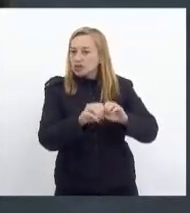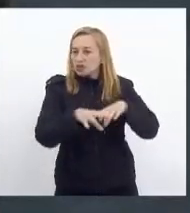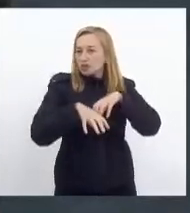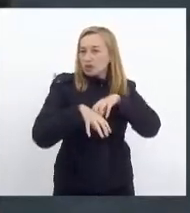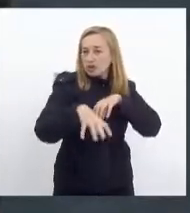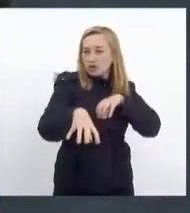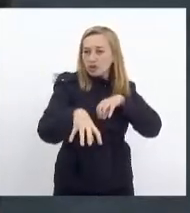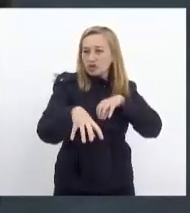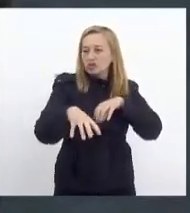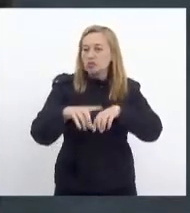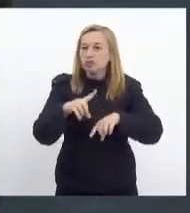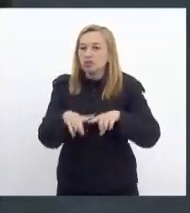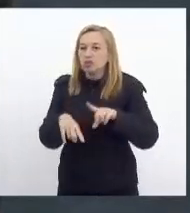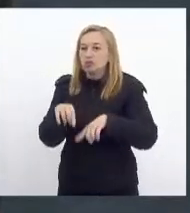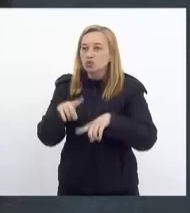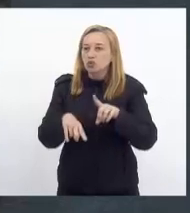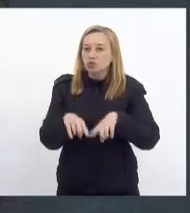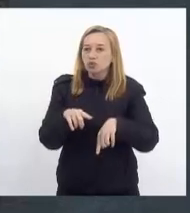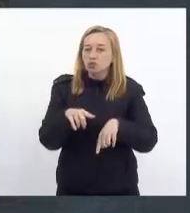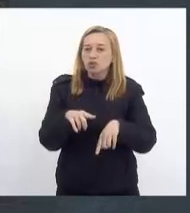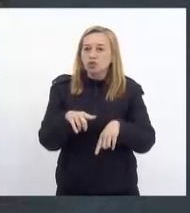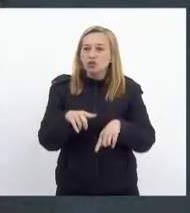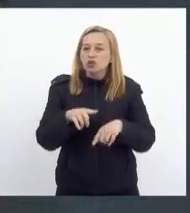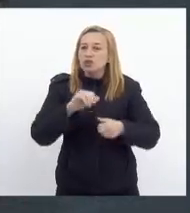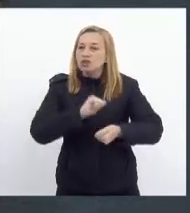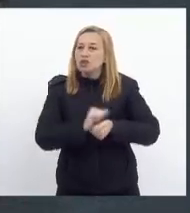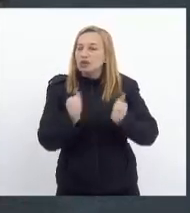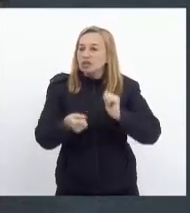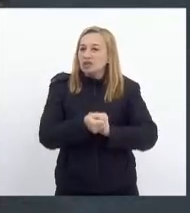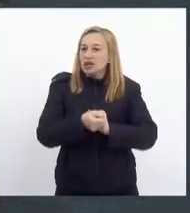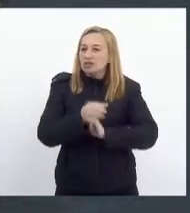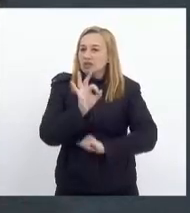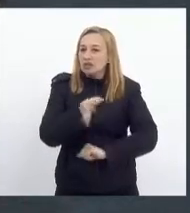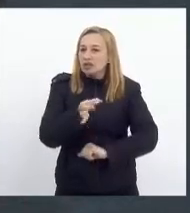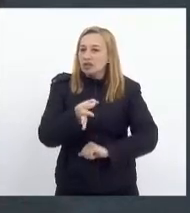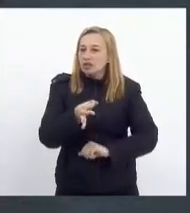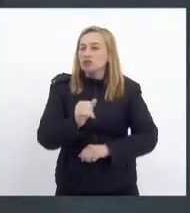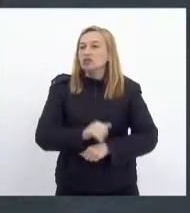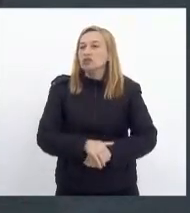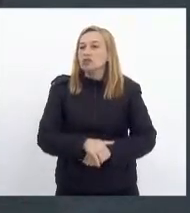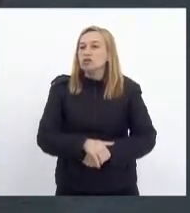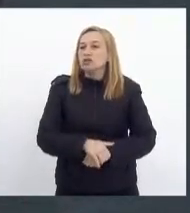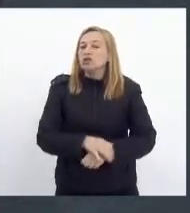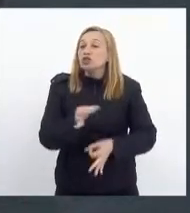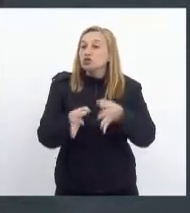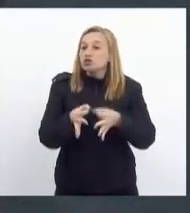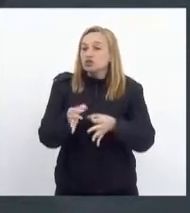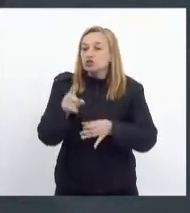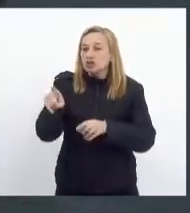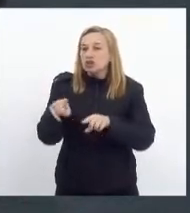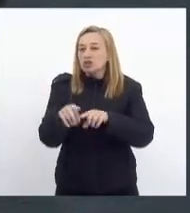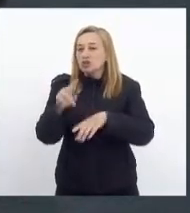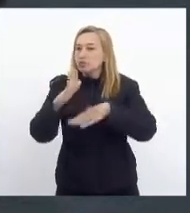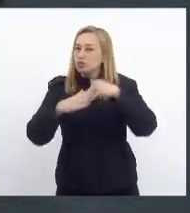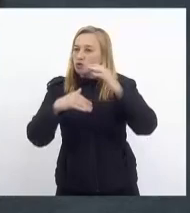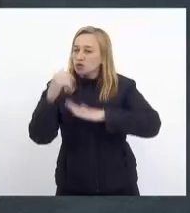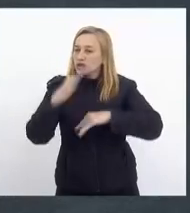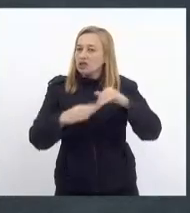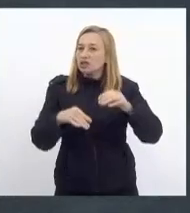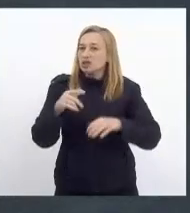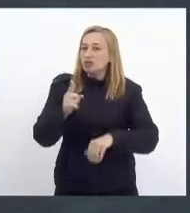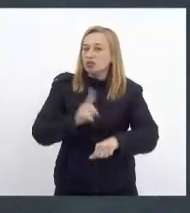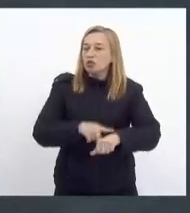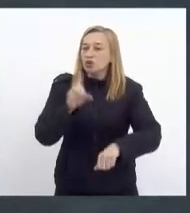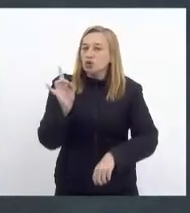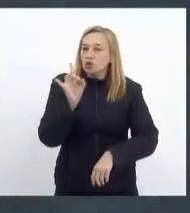equipamento adequado e justiça com esses profissionais que, nesse momento, são os únicos